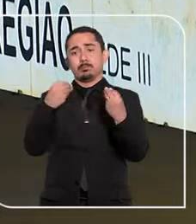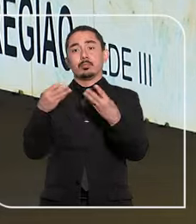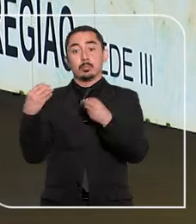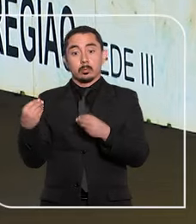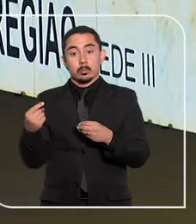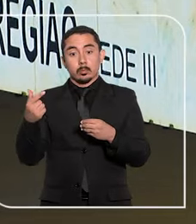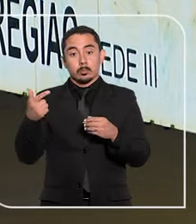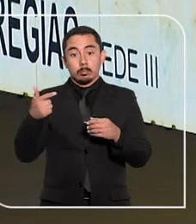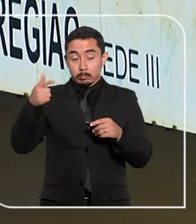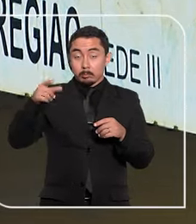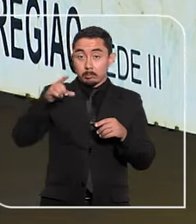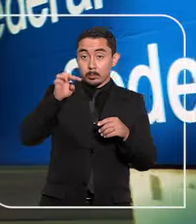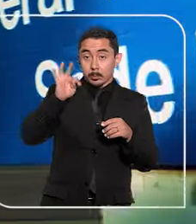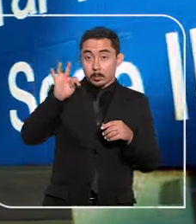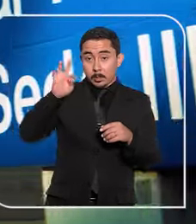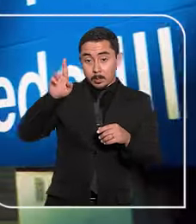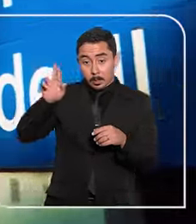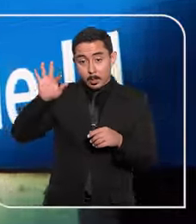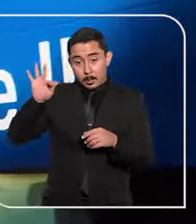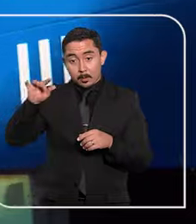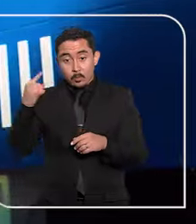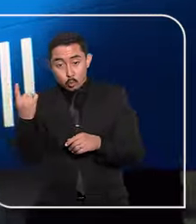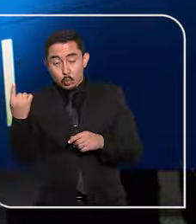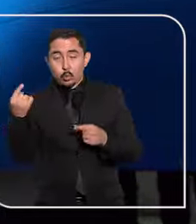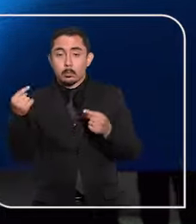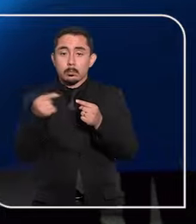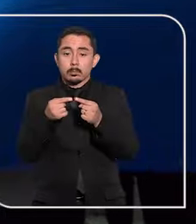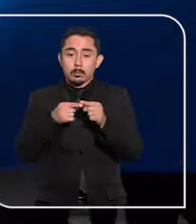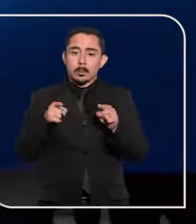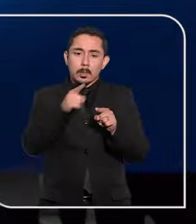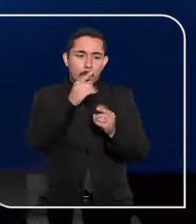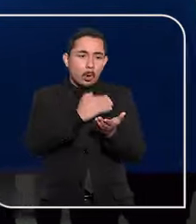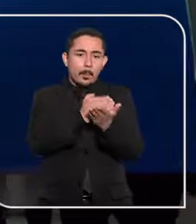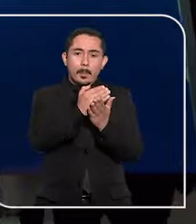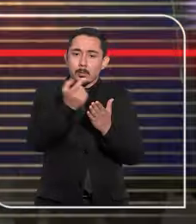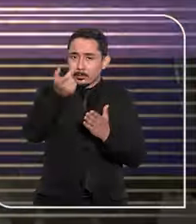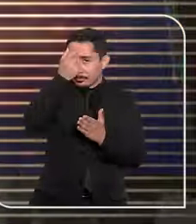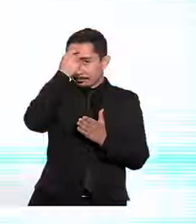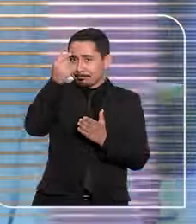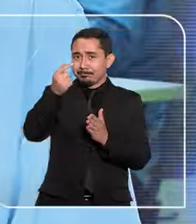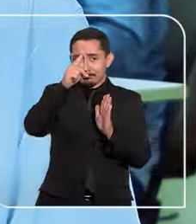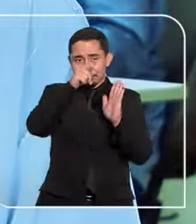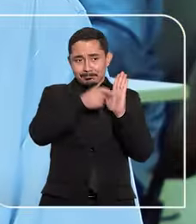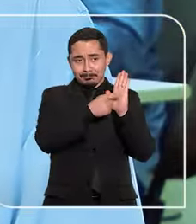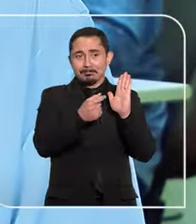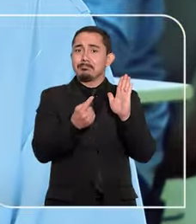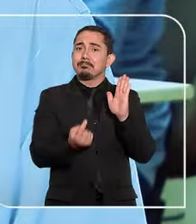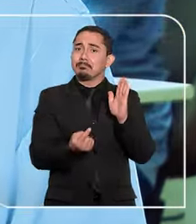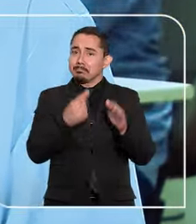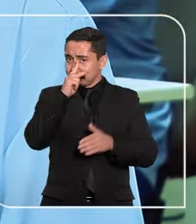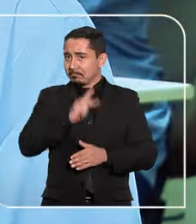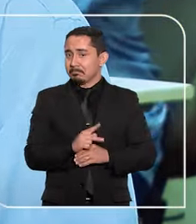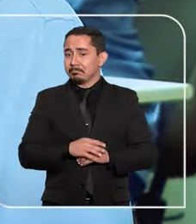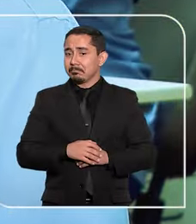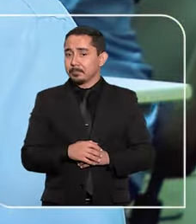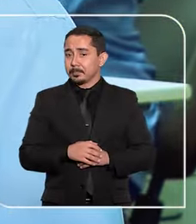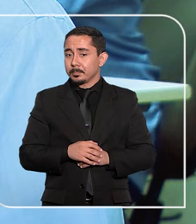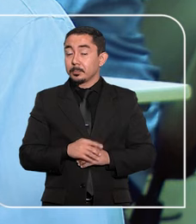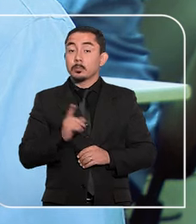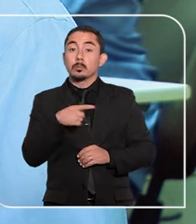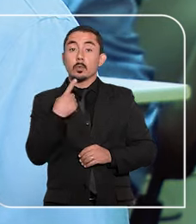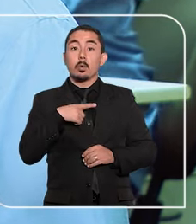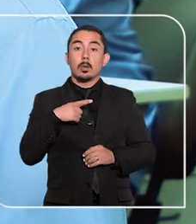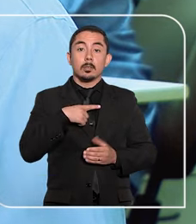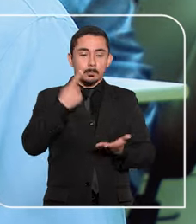Federal da Primeira Região, o acordo foi o pontapé para a criação de uma inteligência própria. Nós já havíamos manifestado interesse